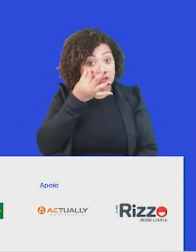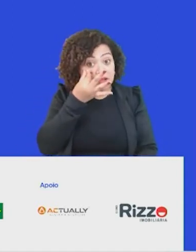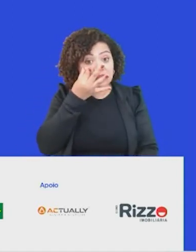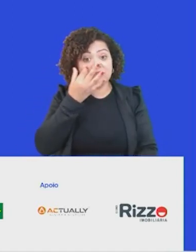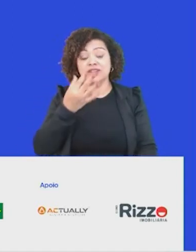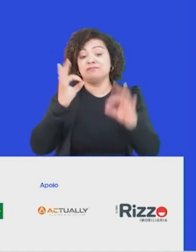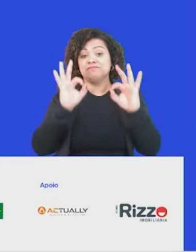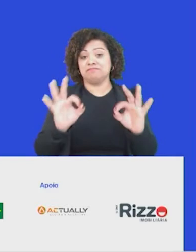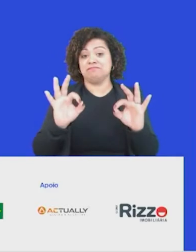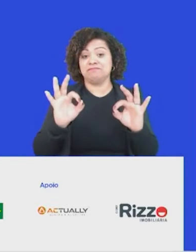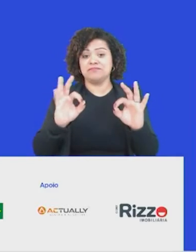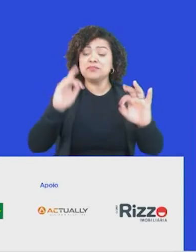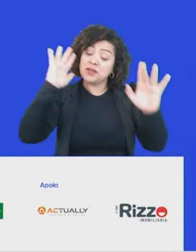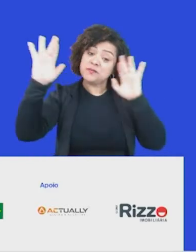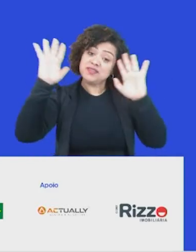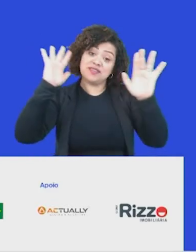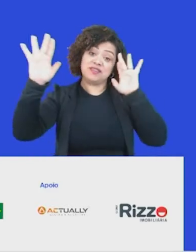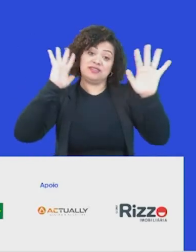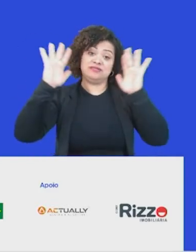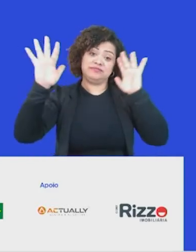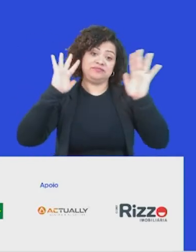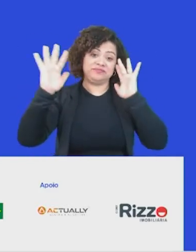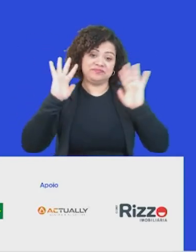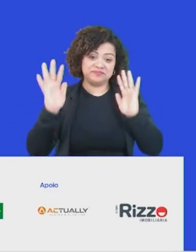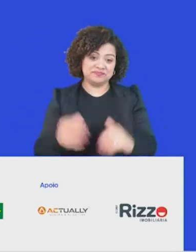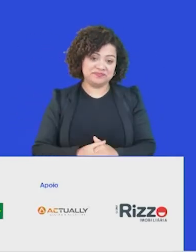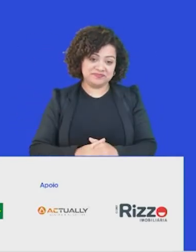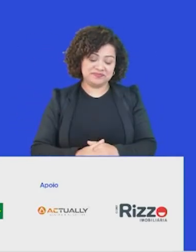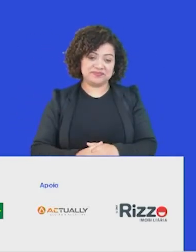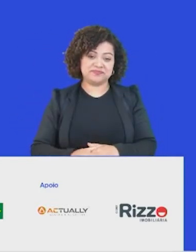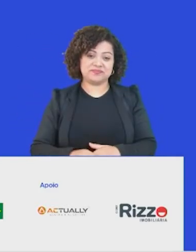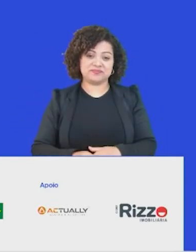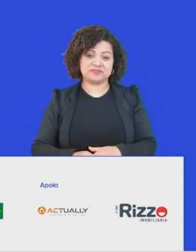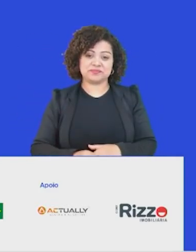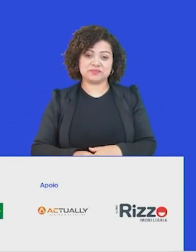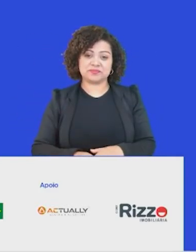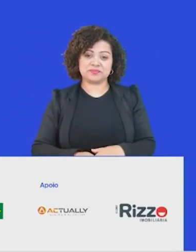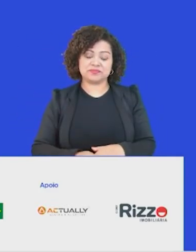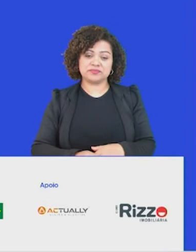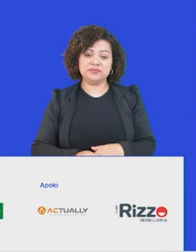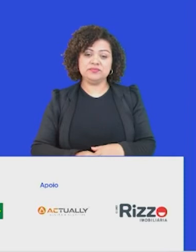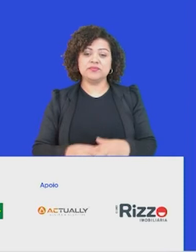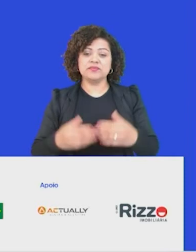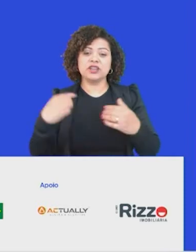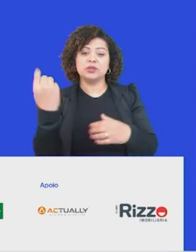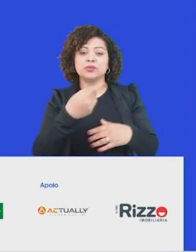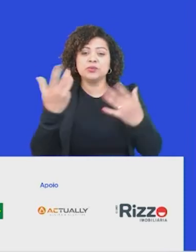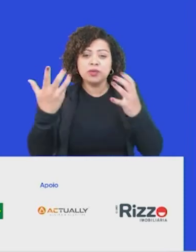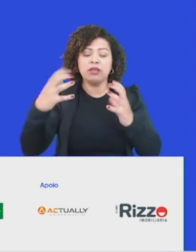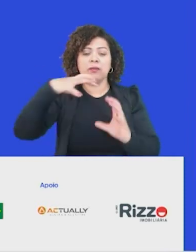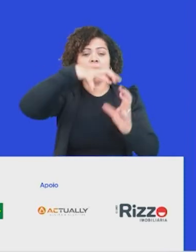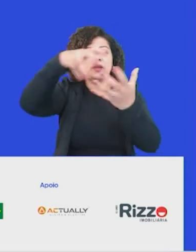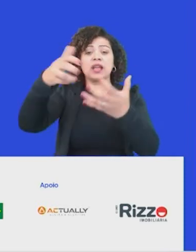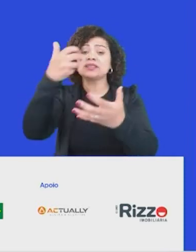fale muito mais de repensar nossa relação com nossa casa, com nosso planeta, mais do que pretender salvar o planeta, talvez a gente precise salvar